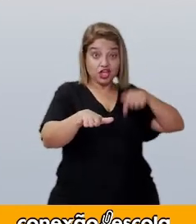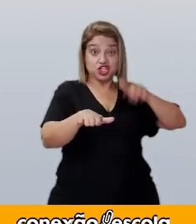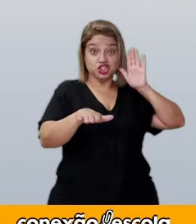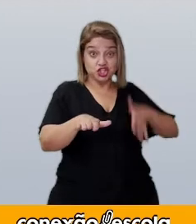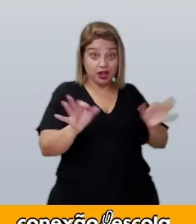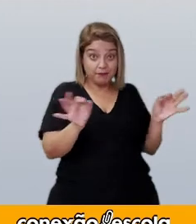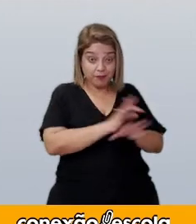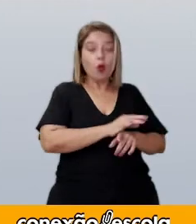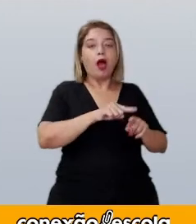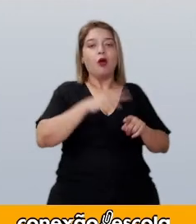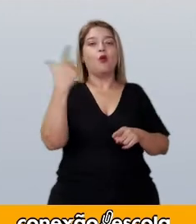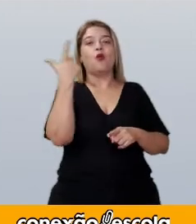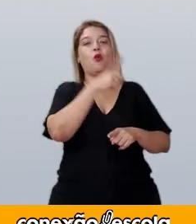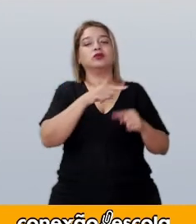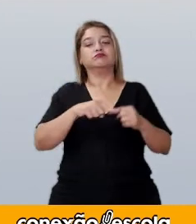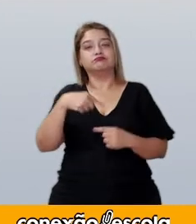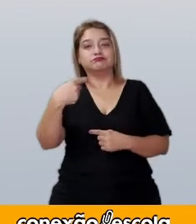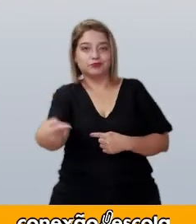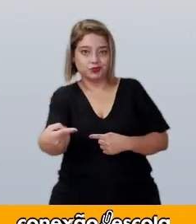de outro.